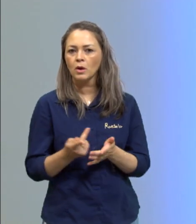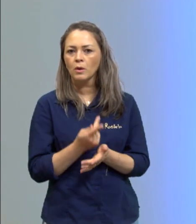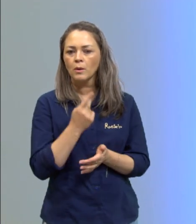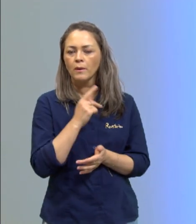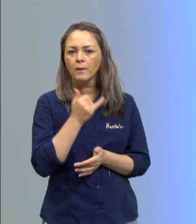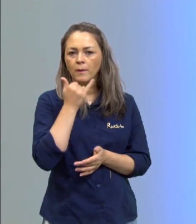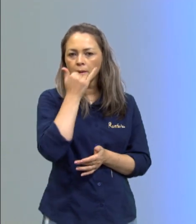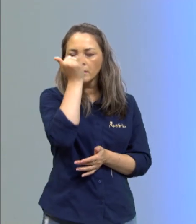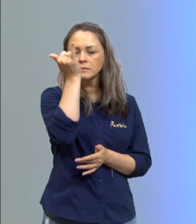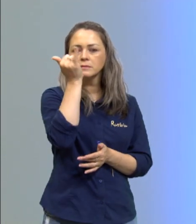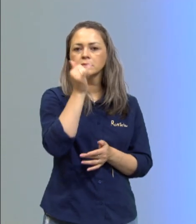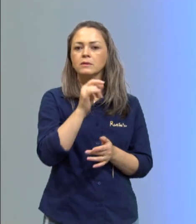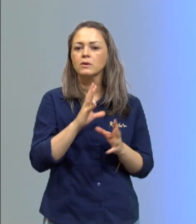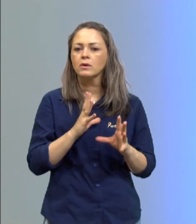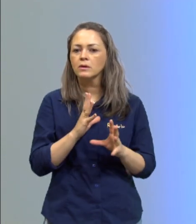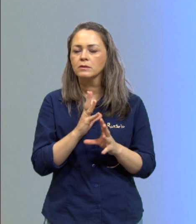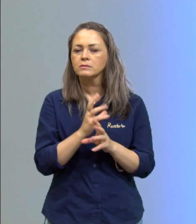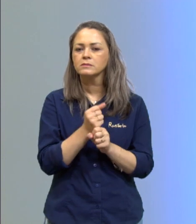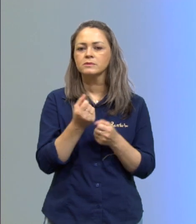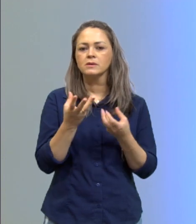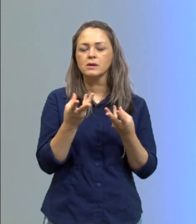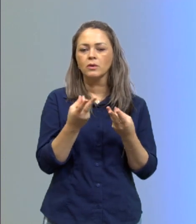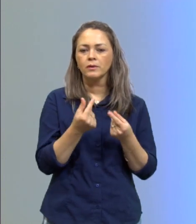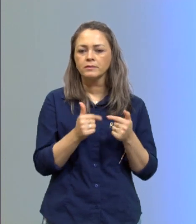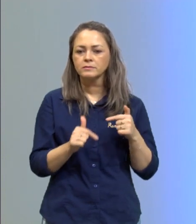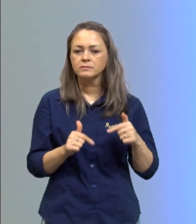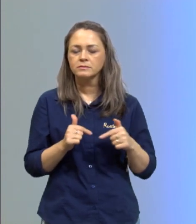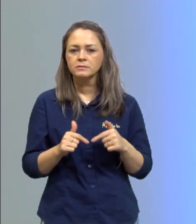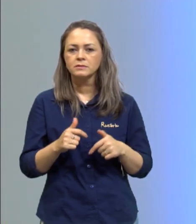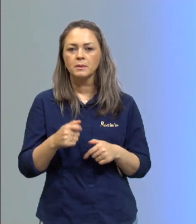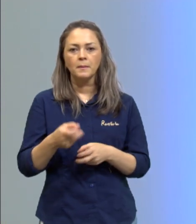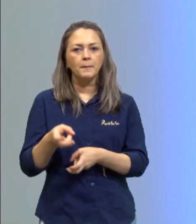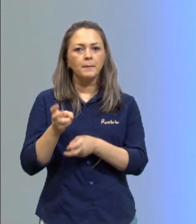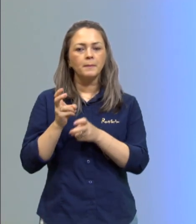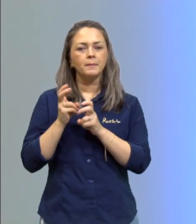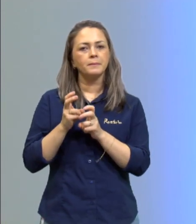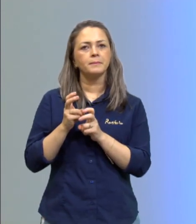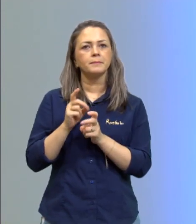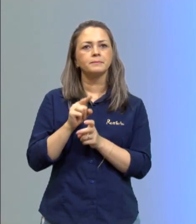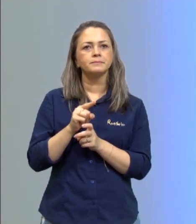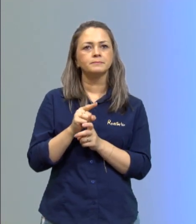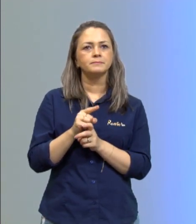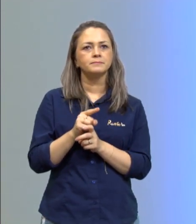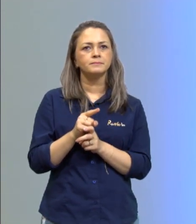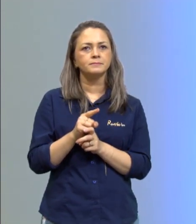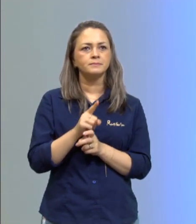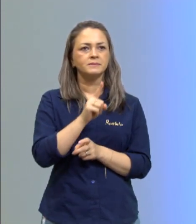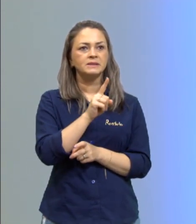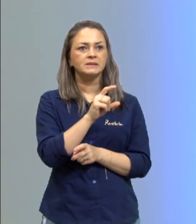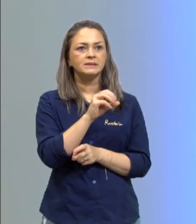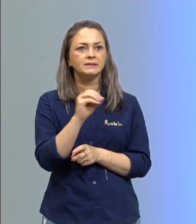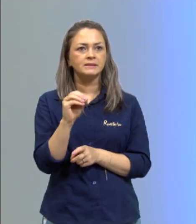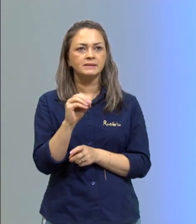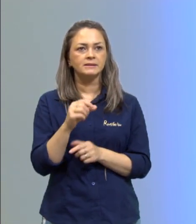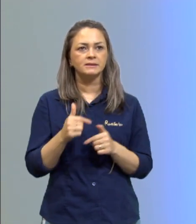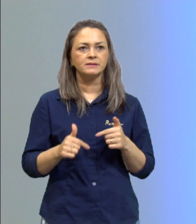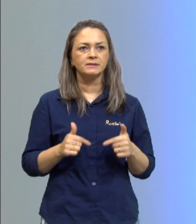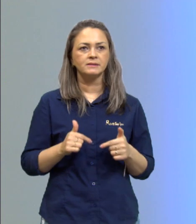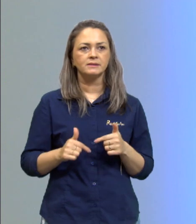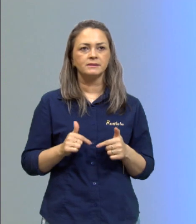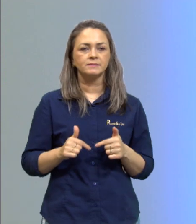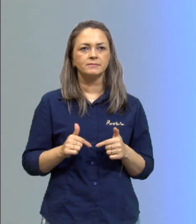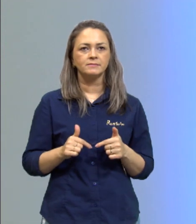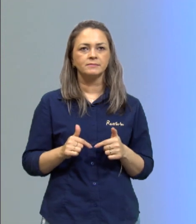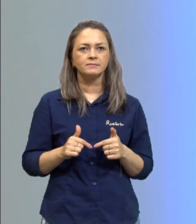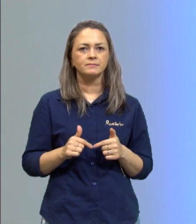somo essa quantidade de trabalhadores eu percebo que eu tenho aqui 100 trabalhadores ou seja